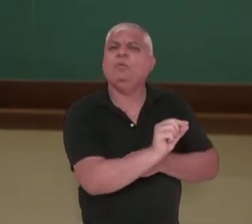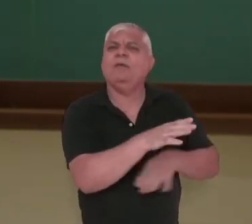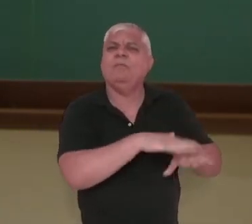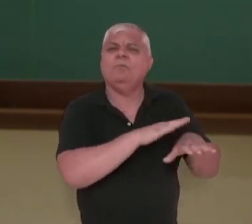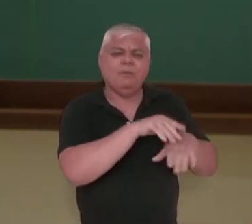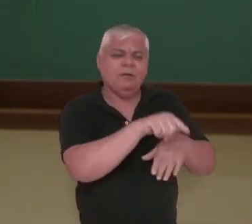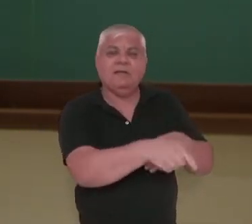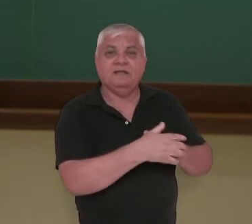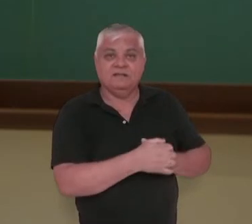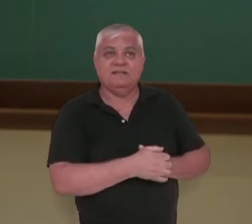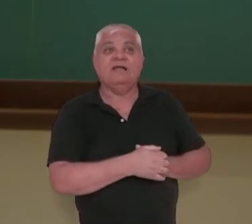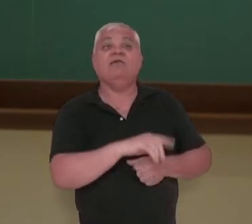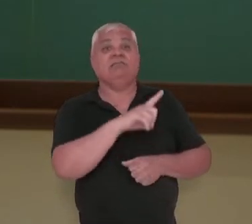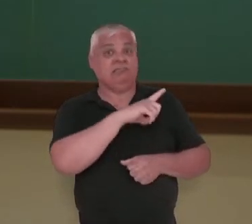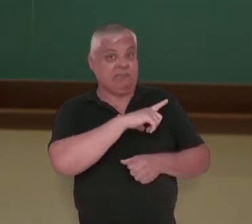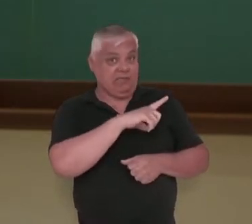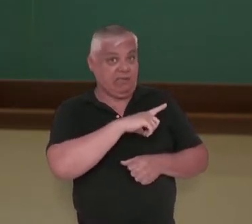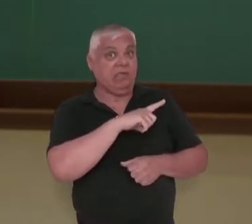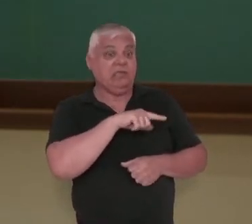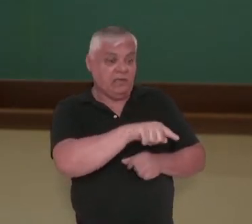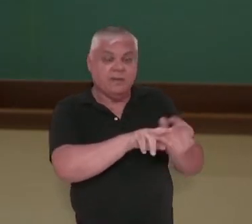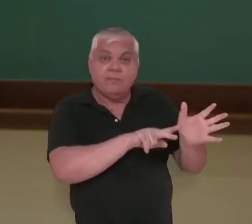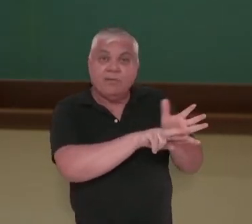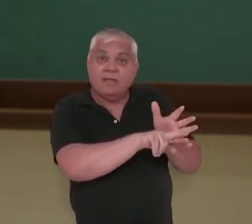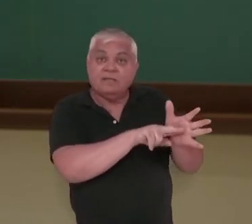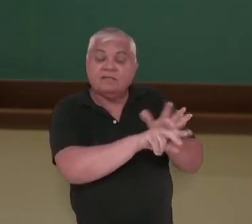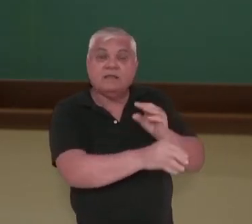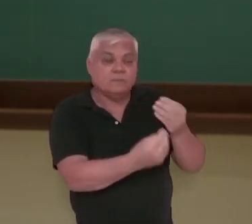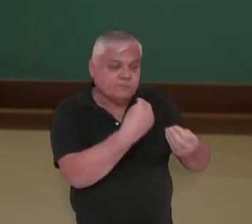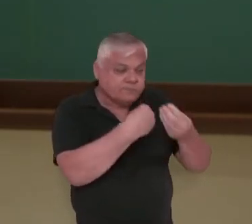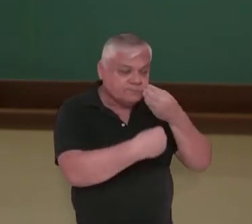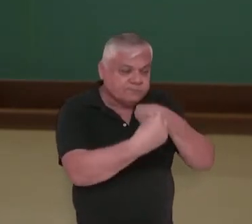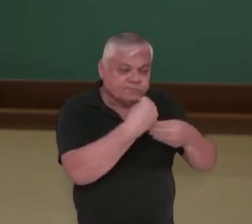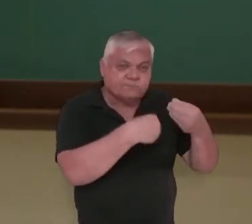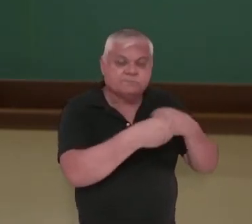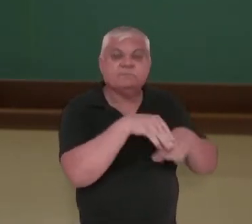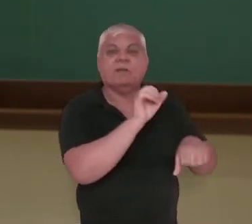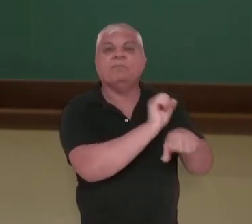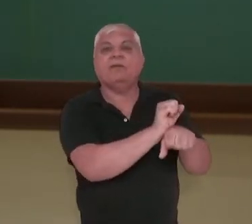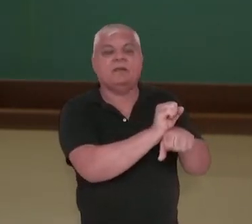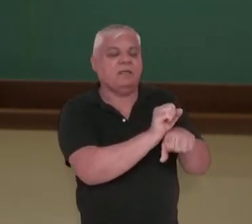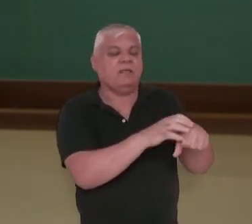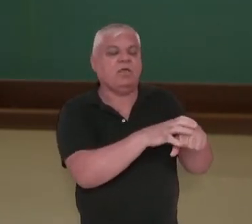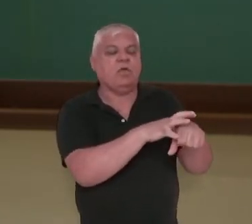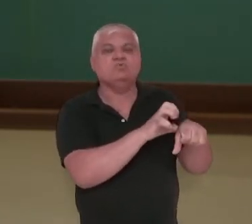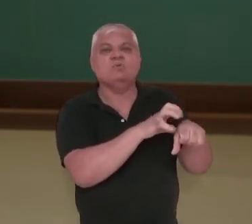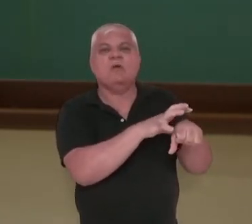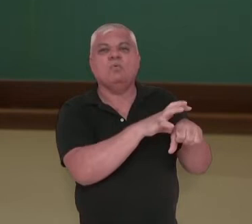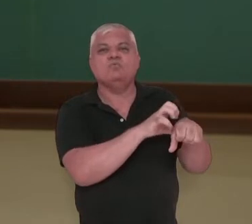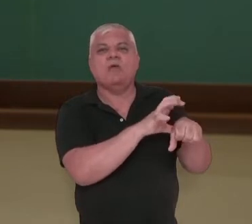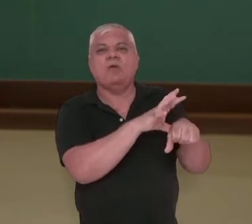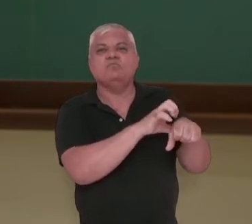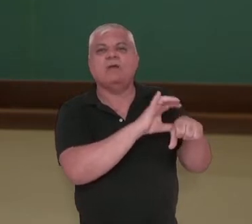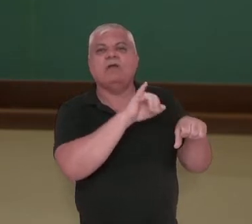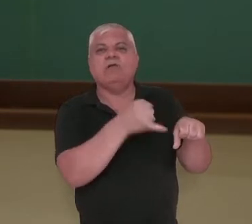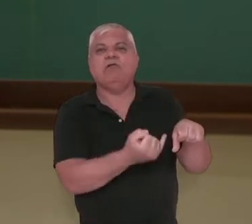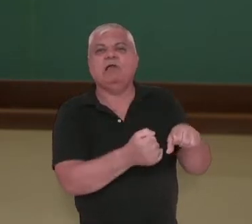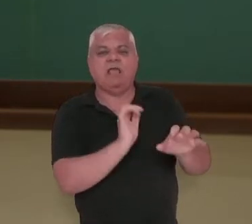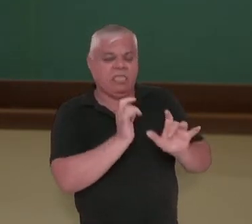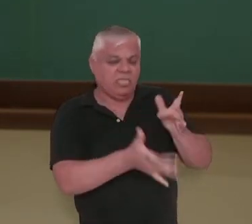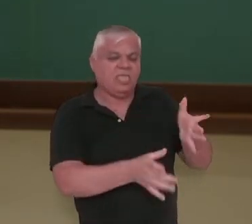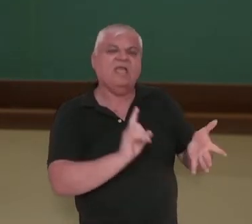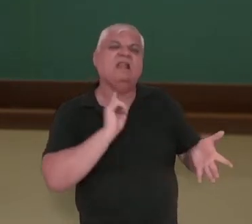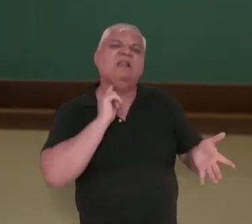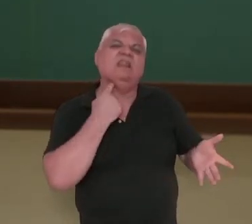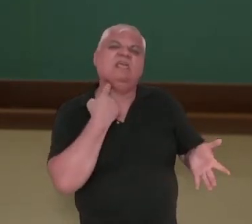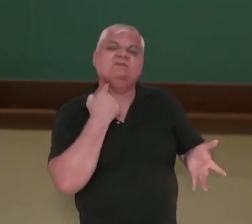As heterótrofas ou as heterotróficas são aquelas que são parasitas, que se alimentam de restos de decomposição